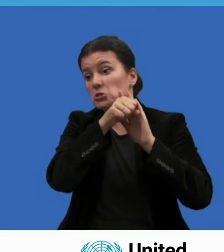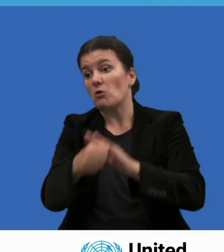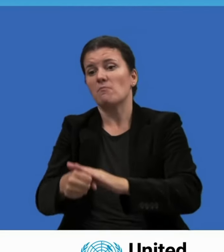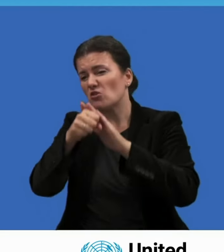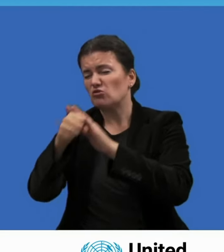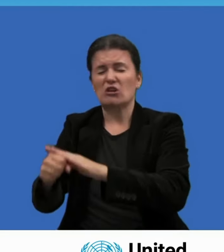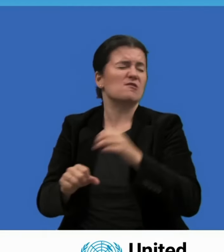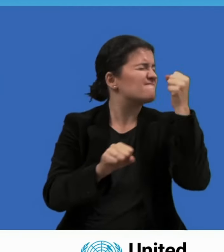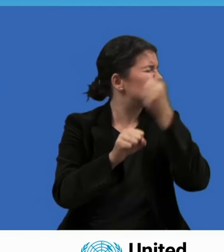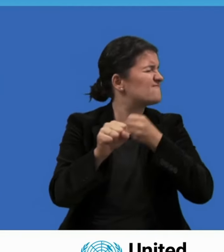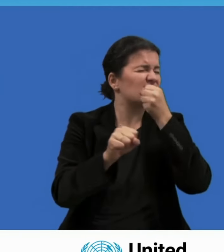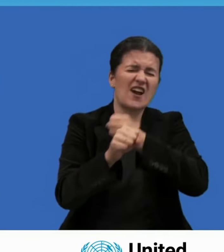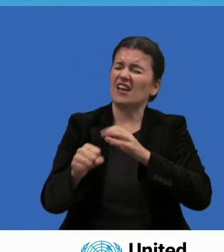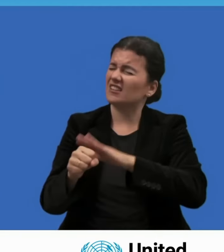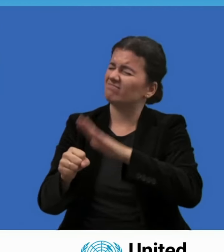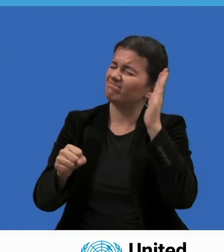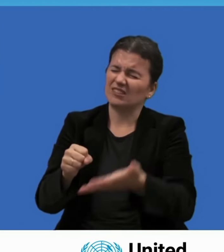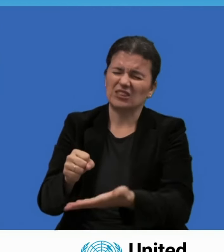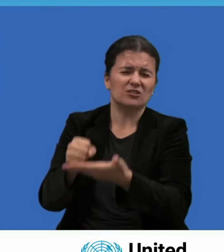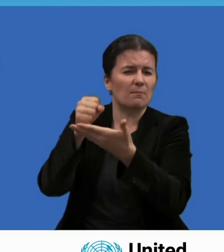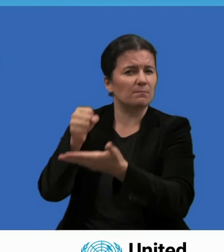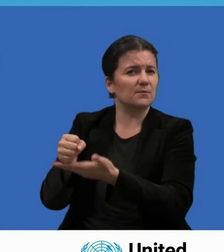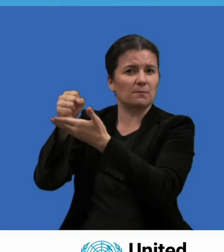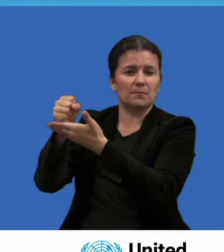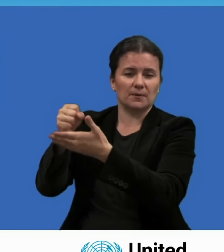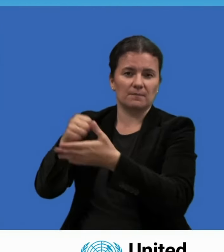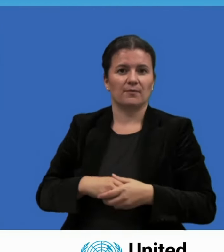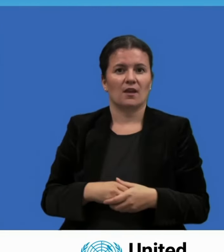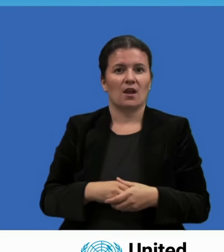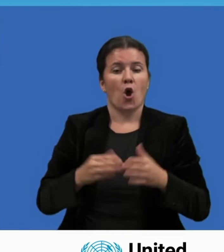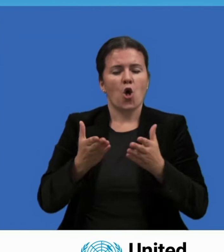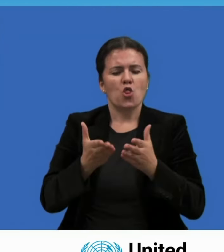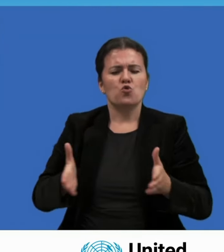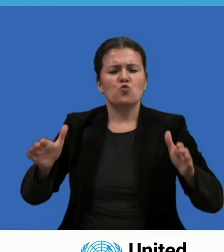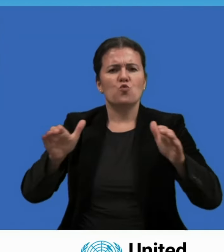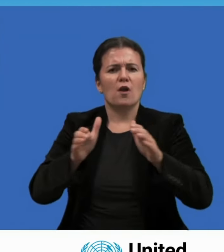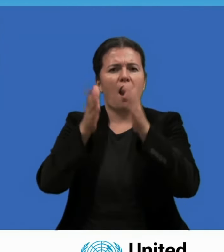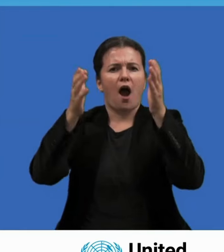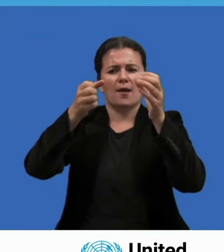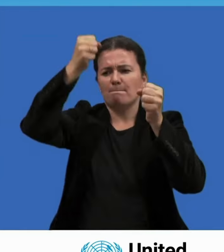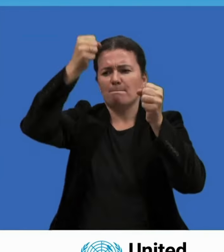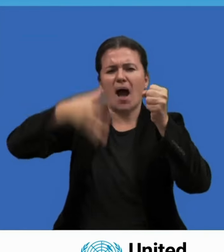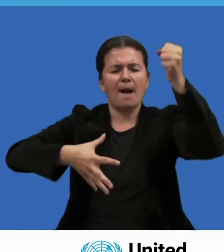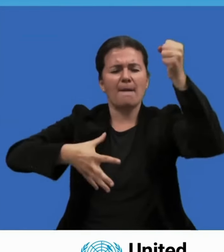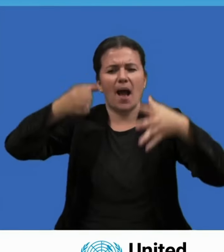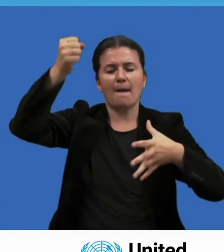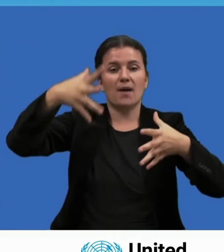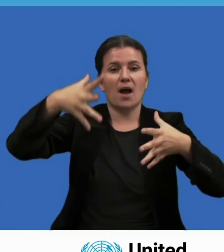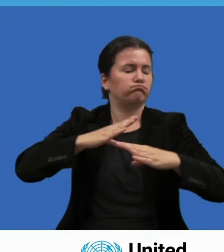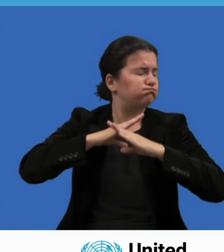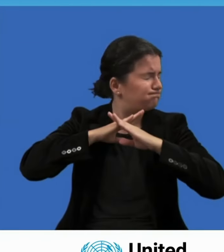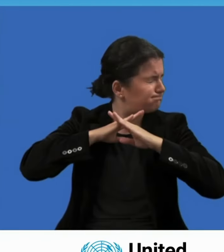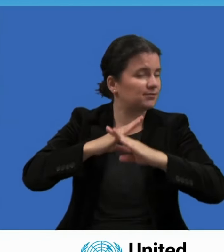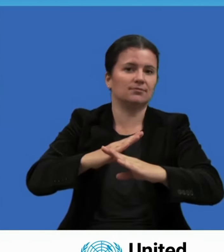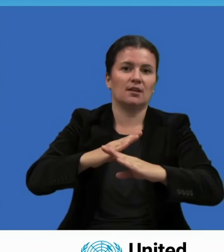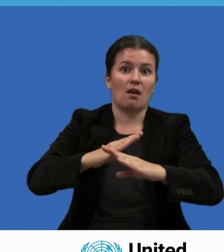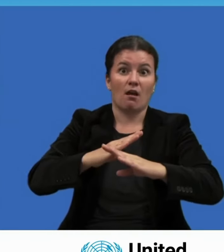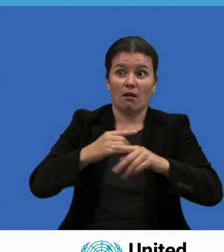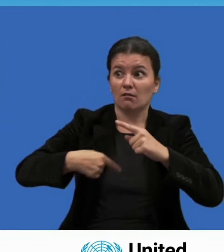É inaceitável regredir a um mundo dividido em fronteiras ideológicas ou zonas de influência.